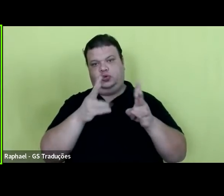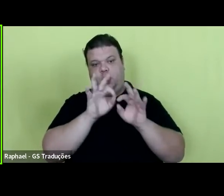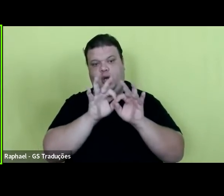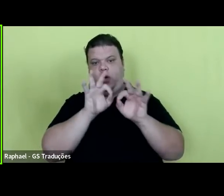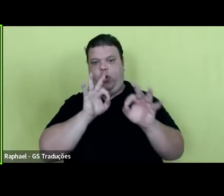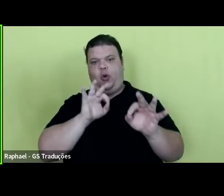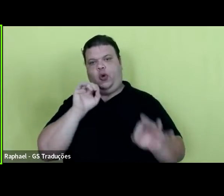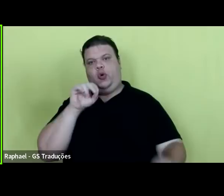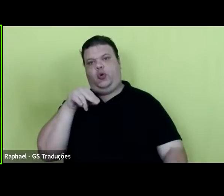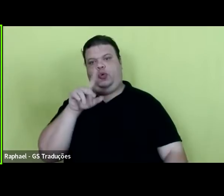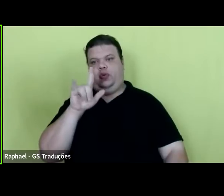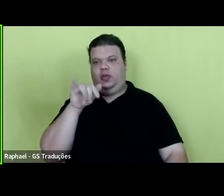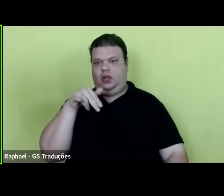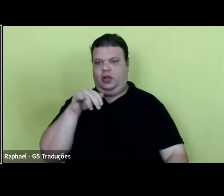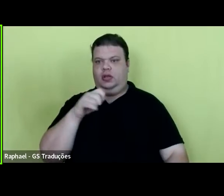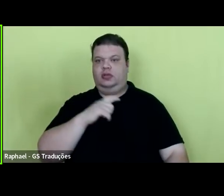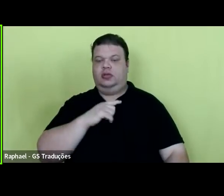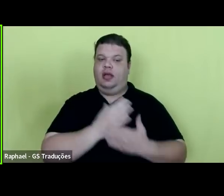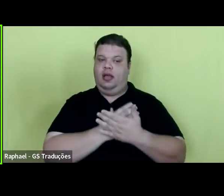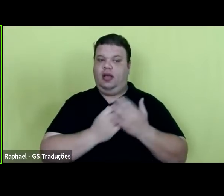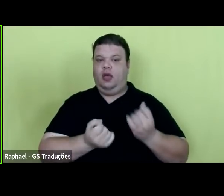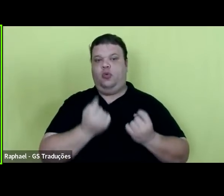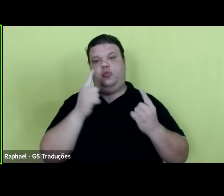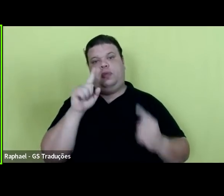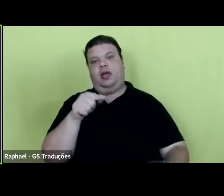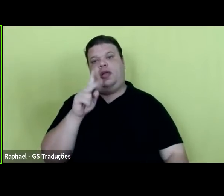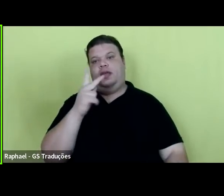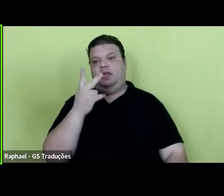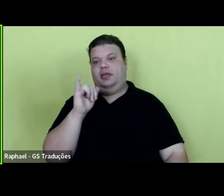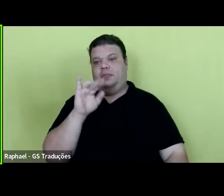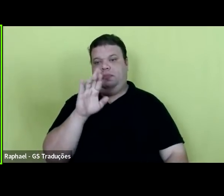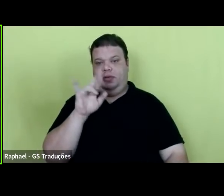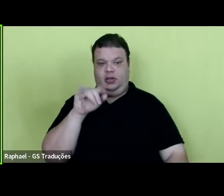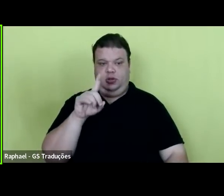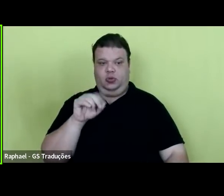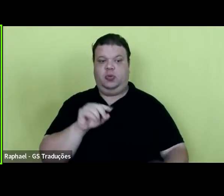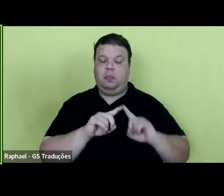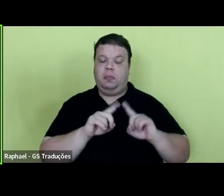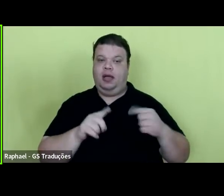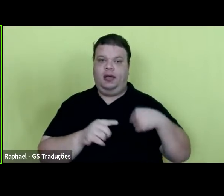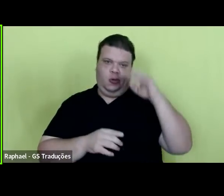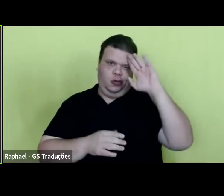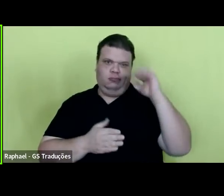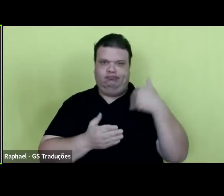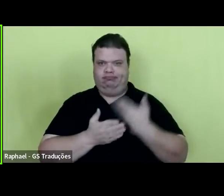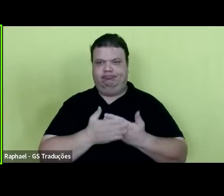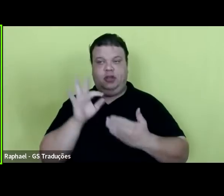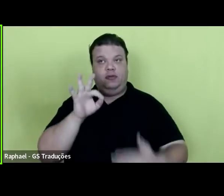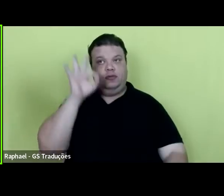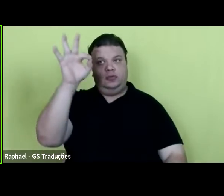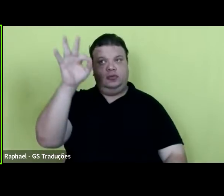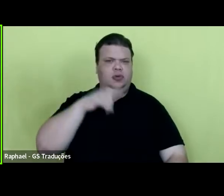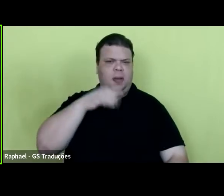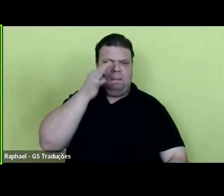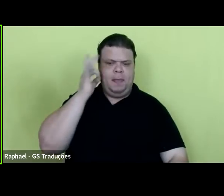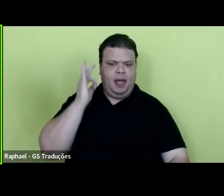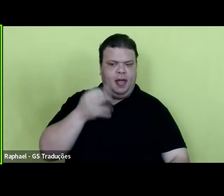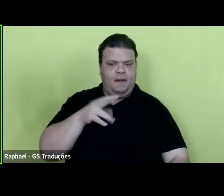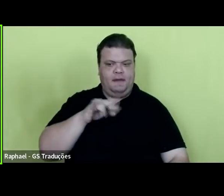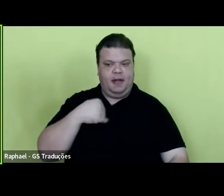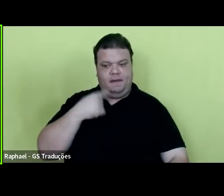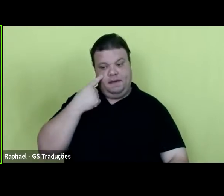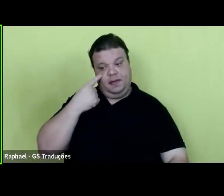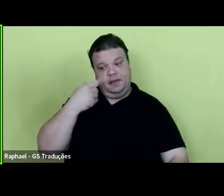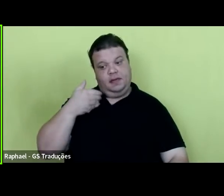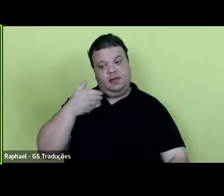algumas unidades na forma híbrida, mas eu acredito que futuramente, esse futuro breve, nós vamos